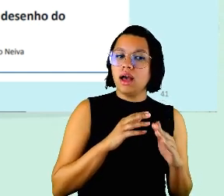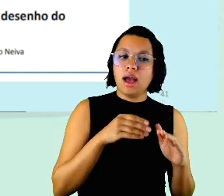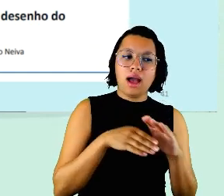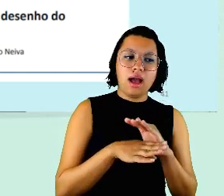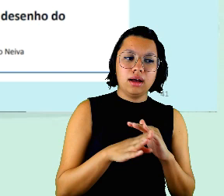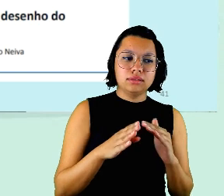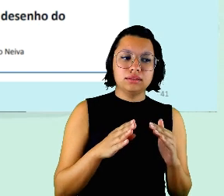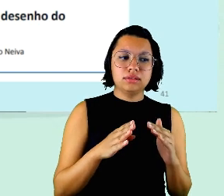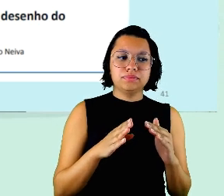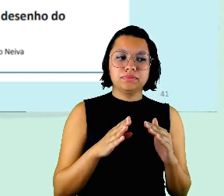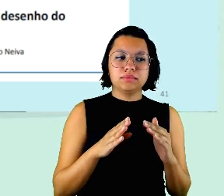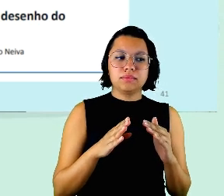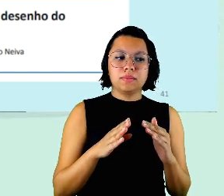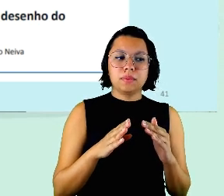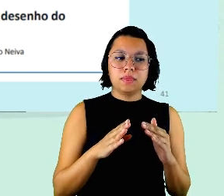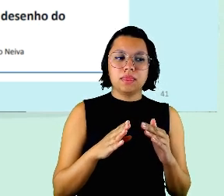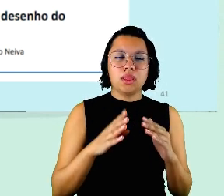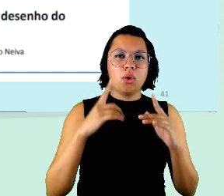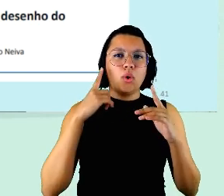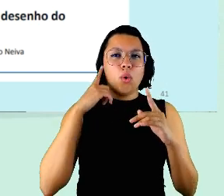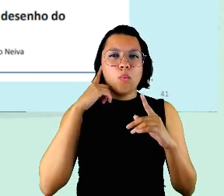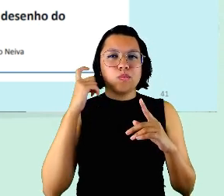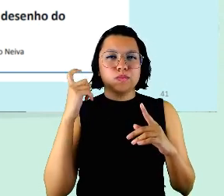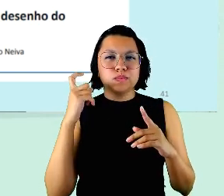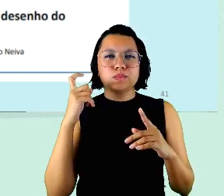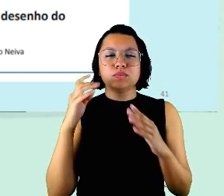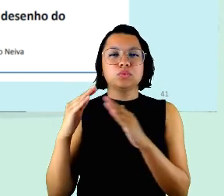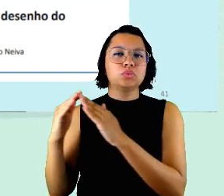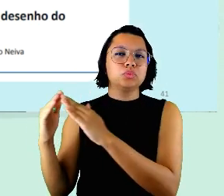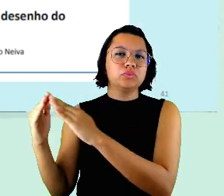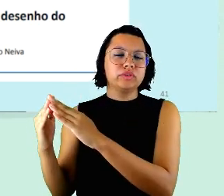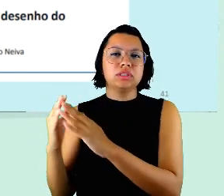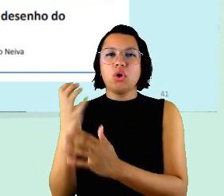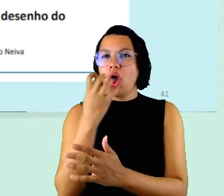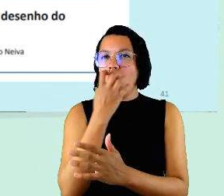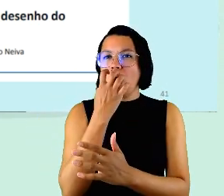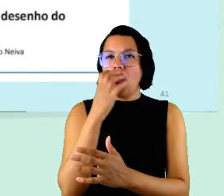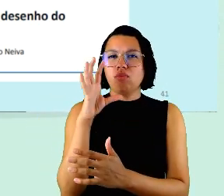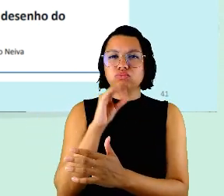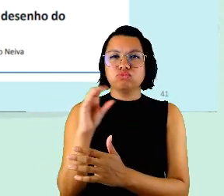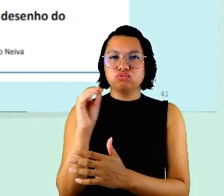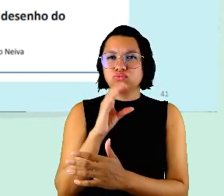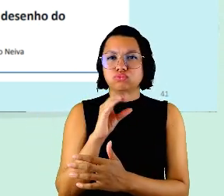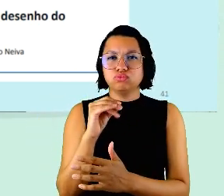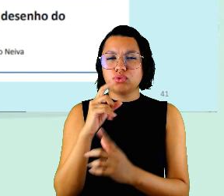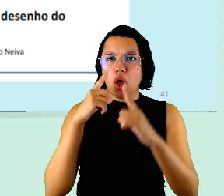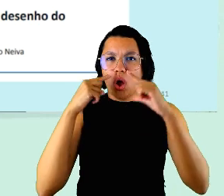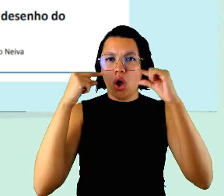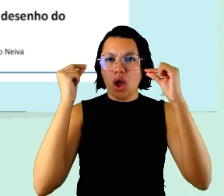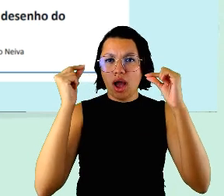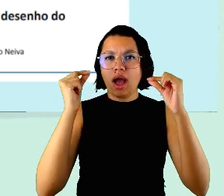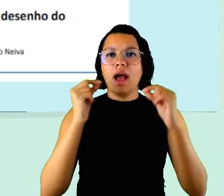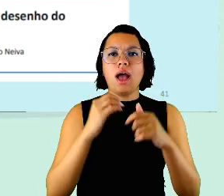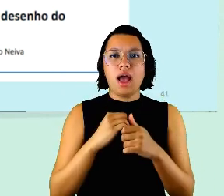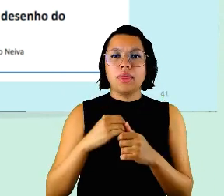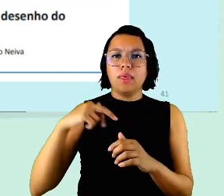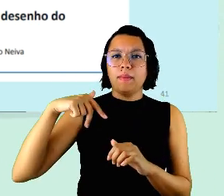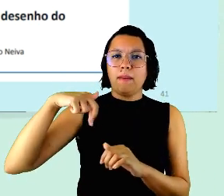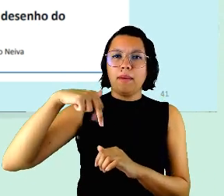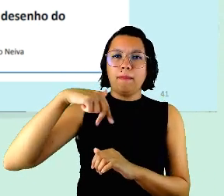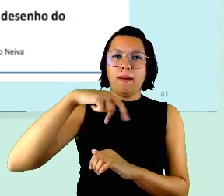sinais os barulhos dos vizinhos o cachorro que late o gato que passa na frente da tela